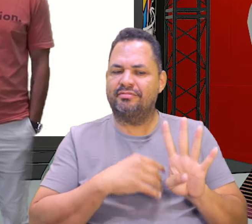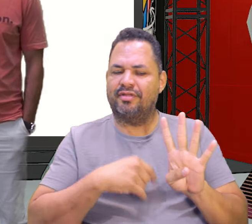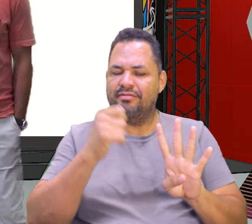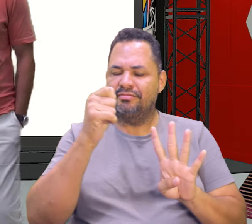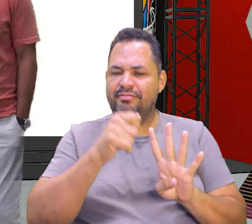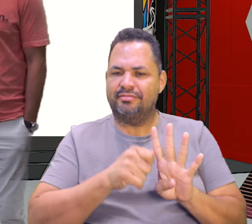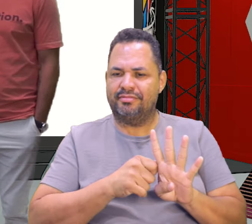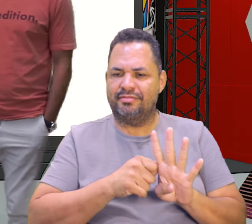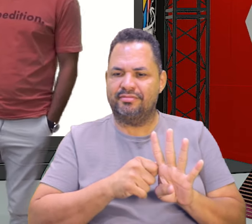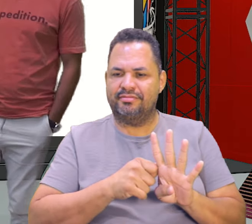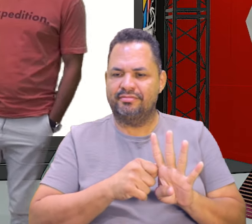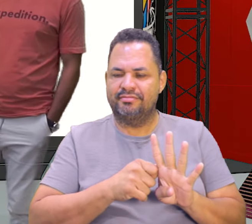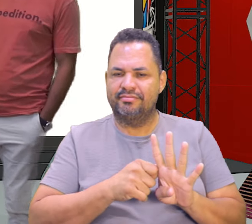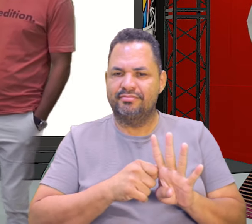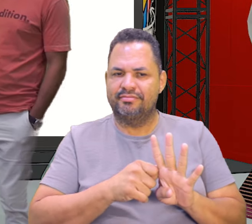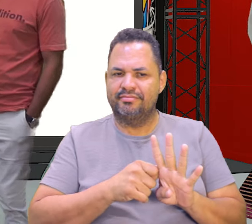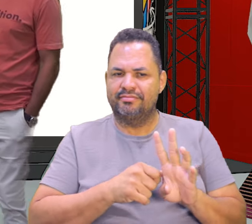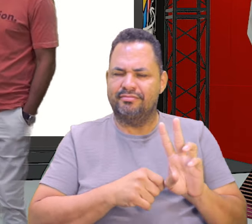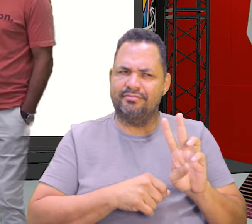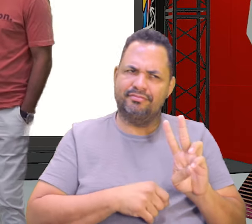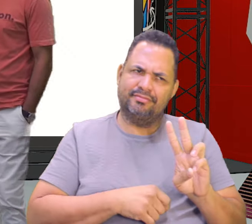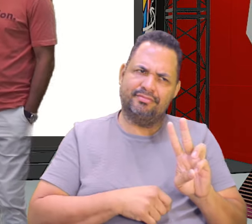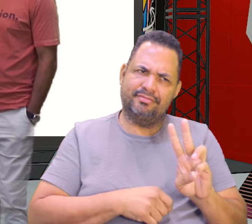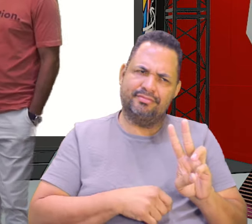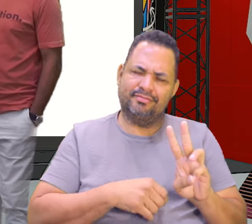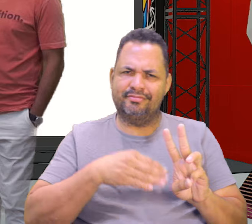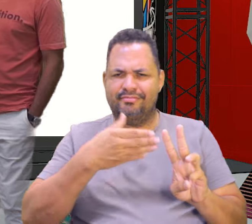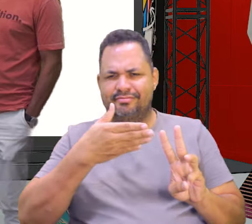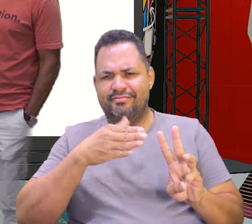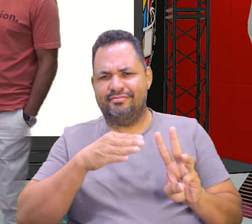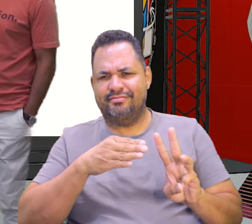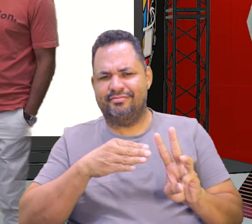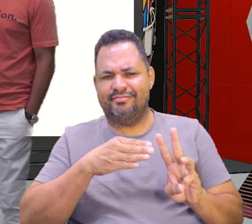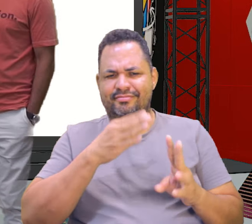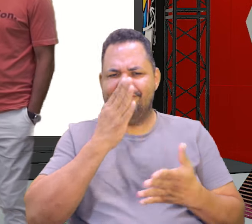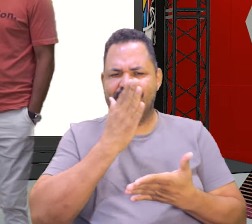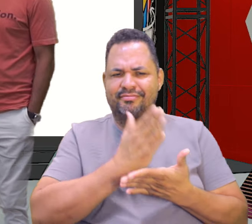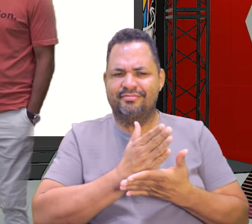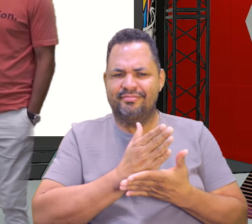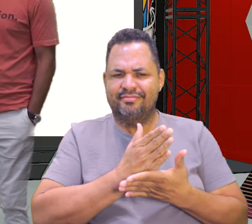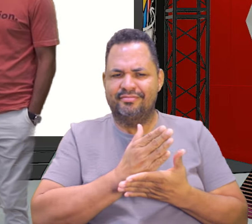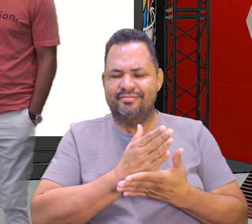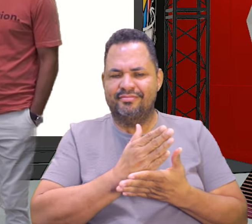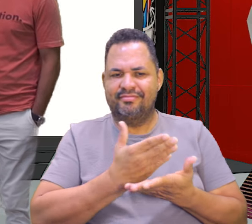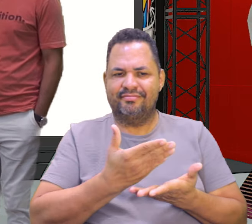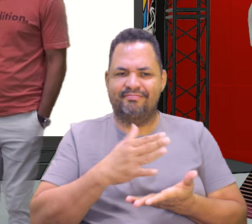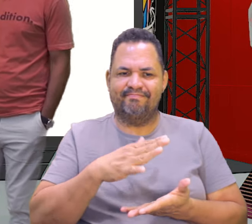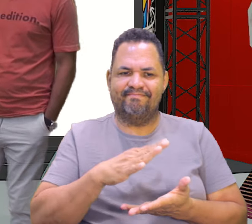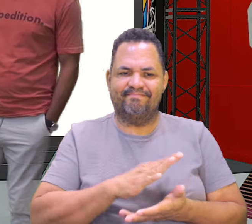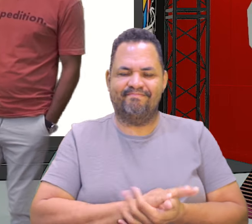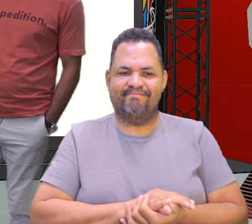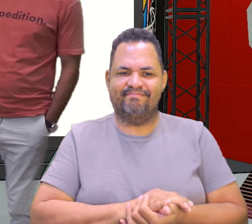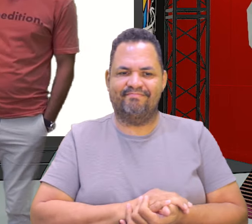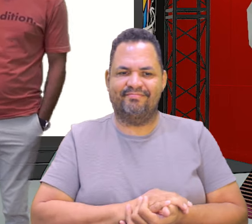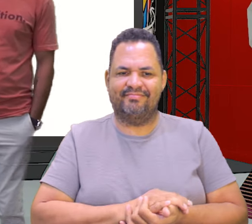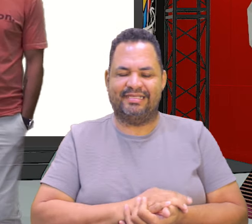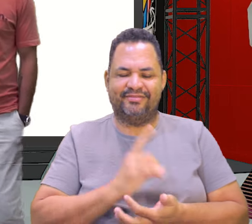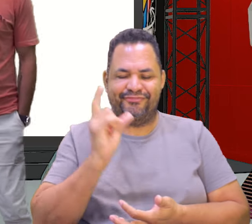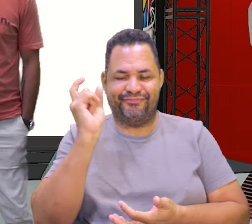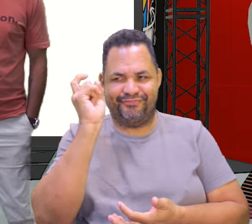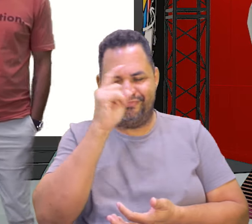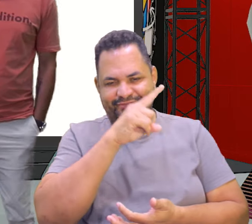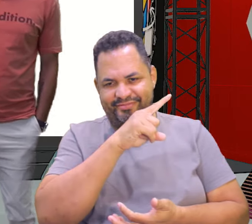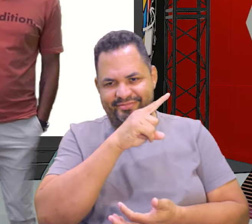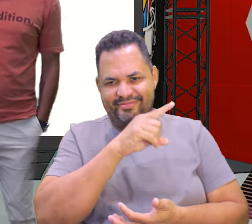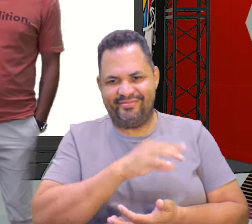Quase quatro. Nem tomou mais. Três meses e meio sem café. Se eu fosse, nem tomou mais. Além de não ser fácil, ainda é difícil, Ainda